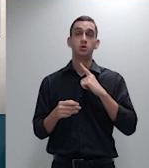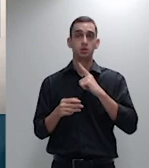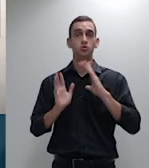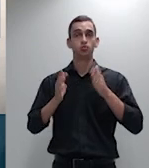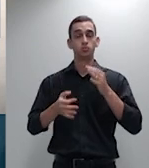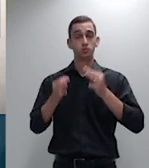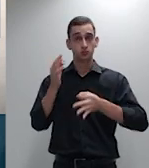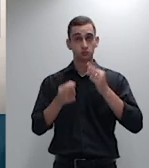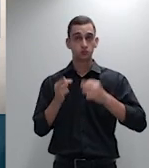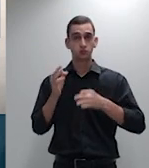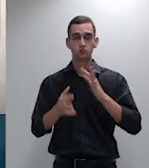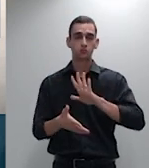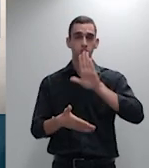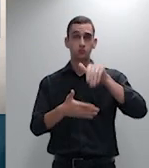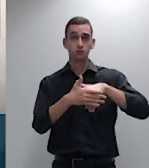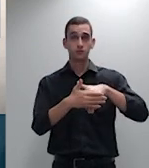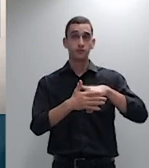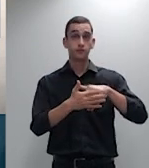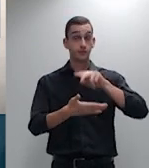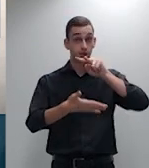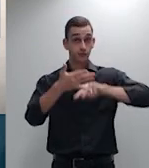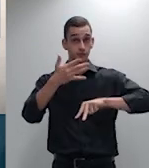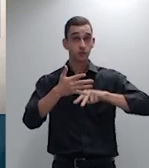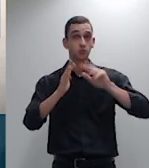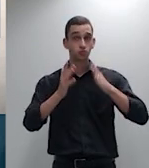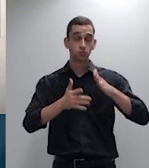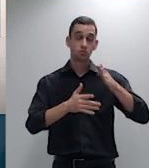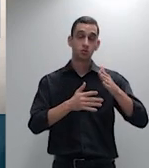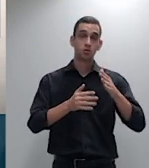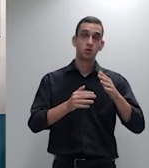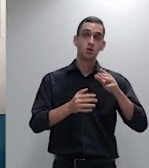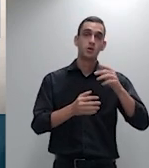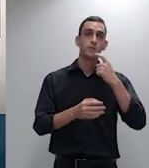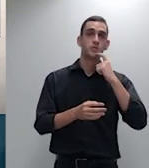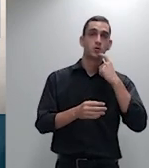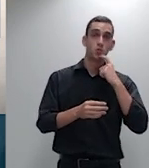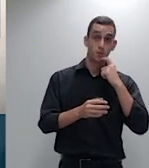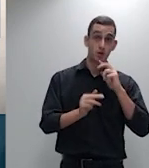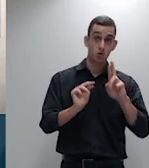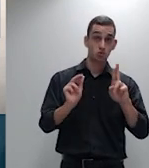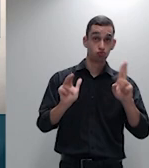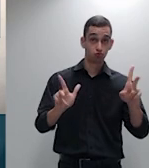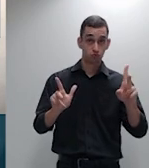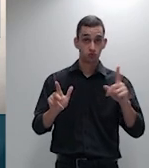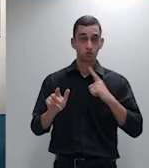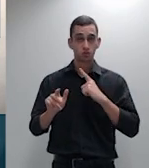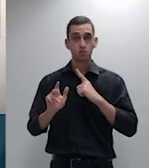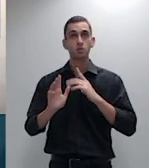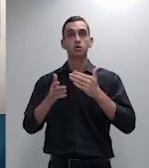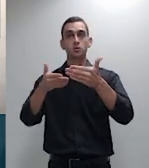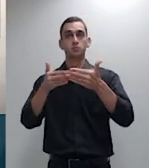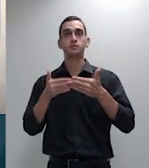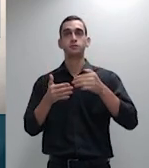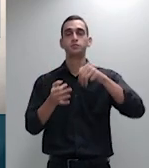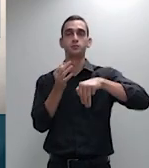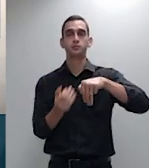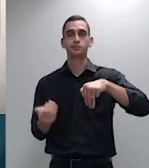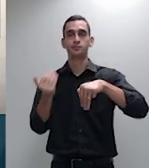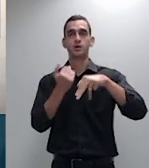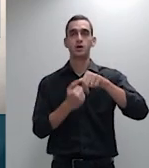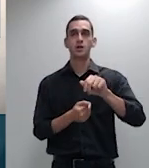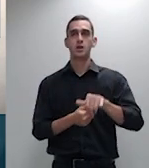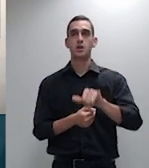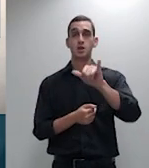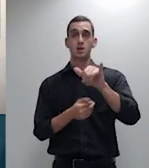divergente do ministro Luiz Felipe Salomão pediu vista a ministra Nancy Andrigui agradeço a